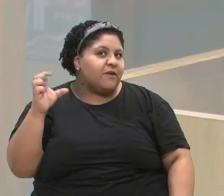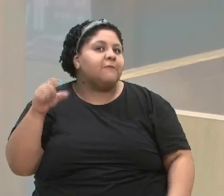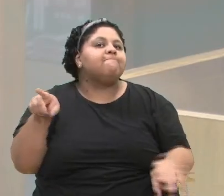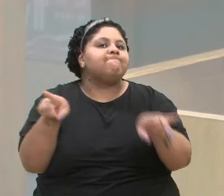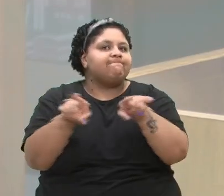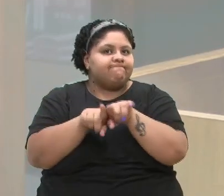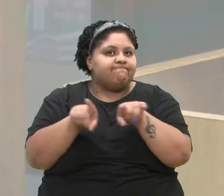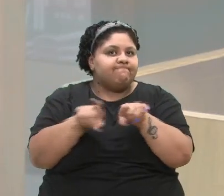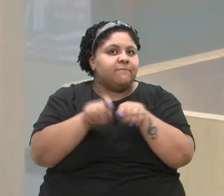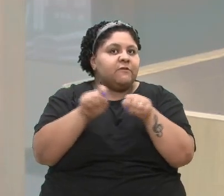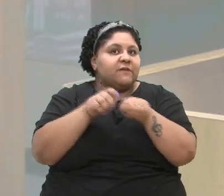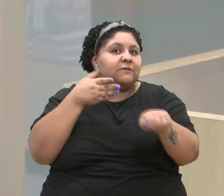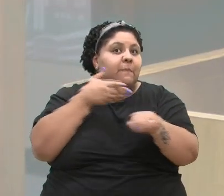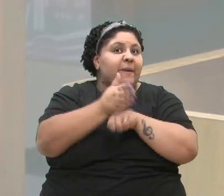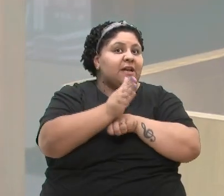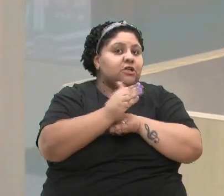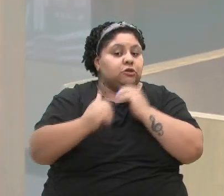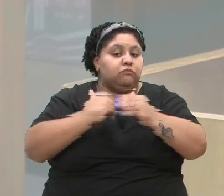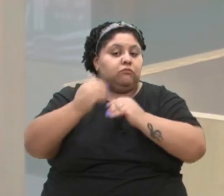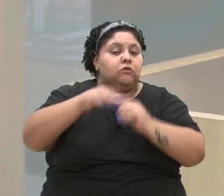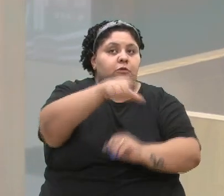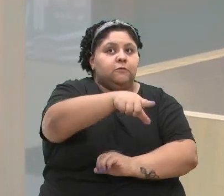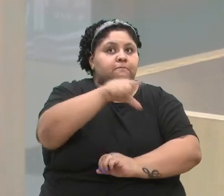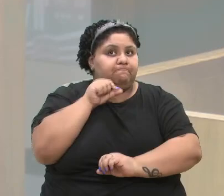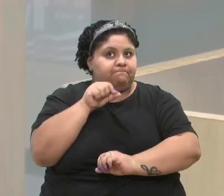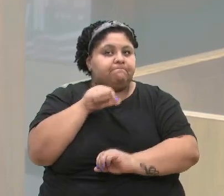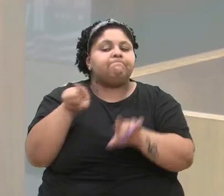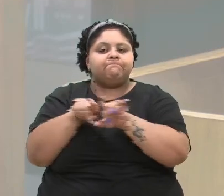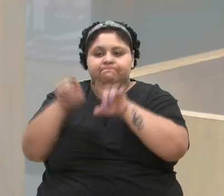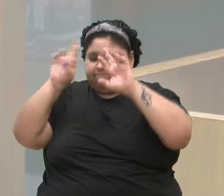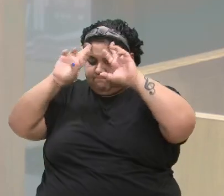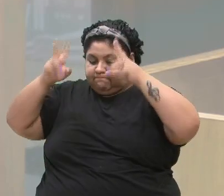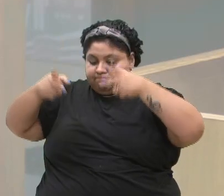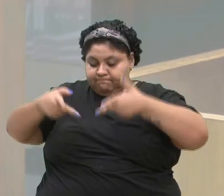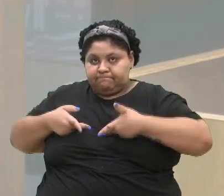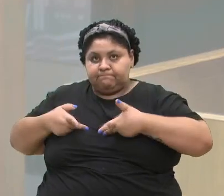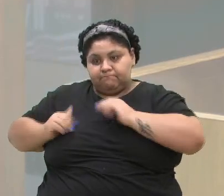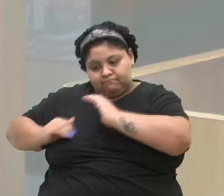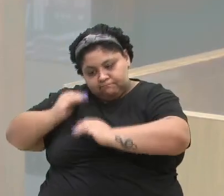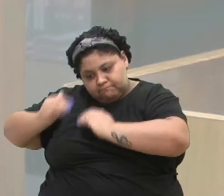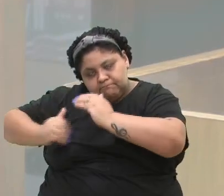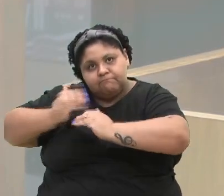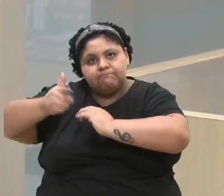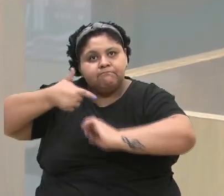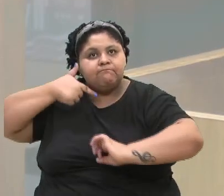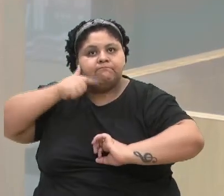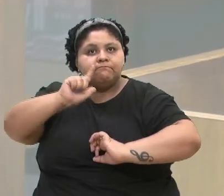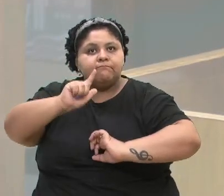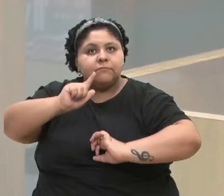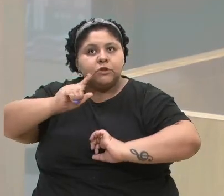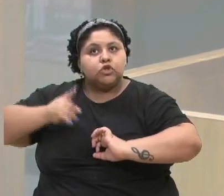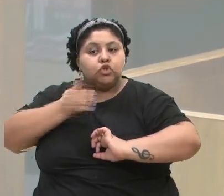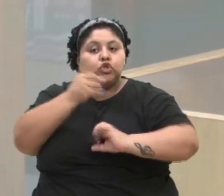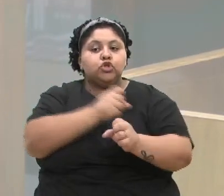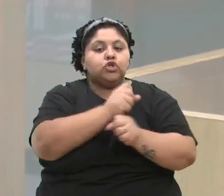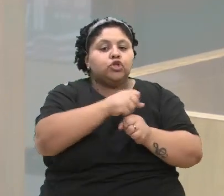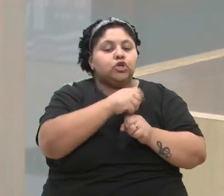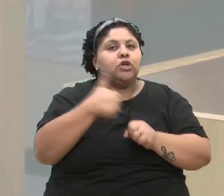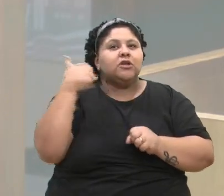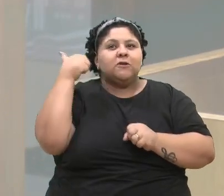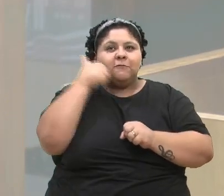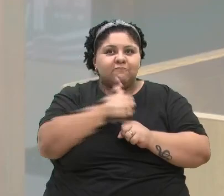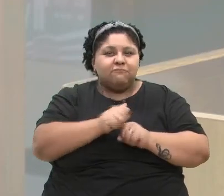nos processos decisórios. É imperativo reconhecer que, apesar dos avanços alcançados nas últimas décadas, as mulheres ainda